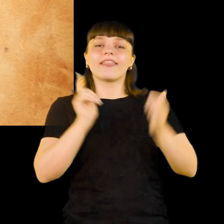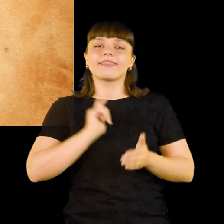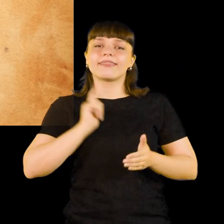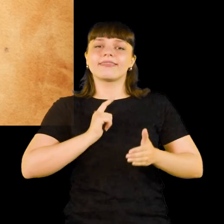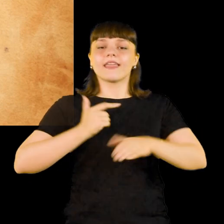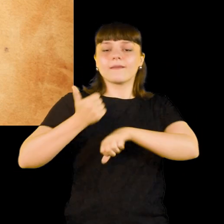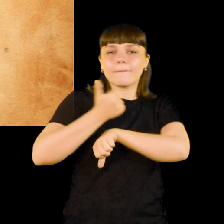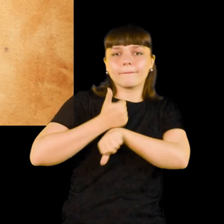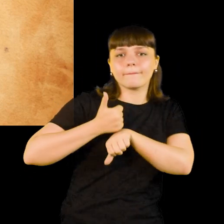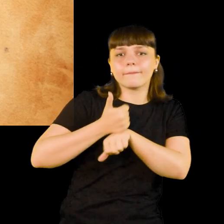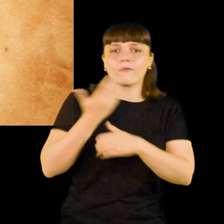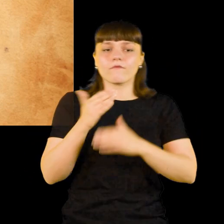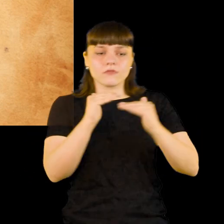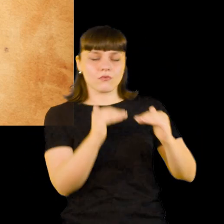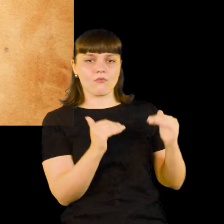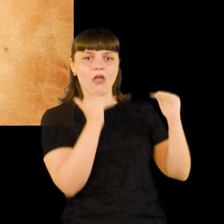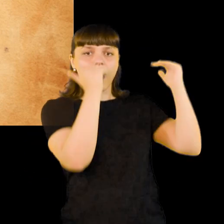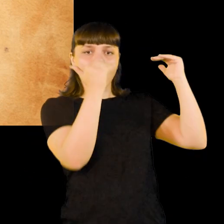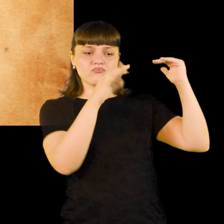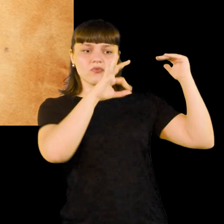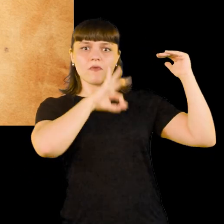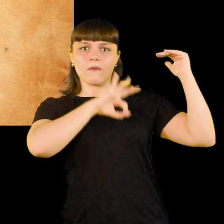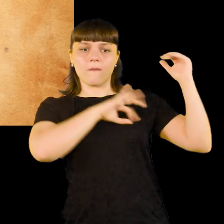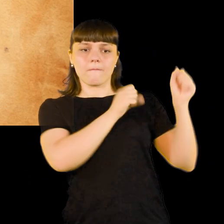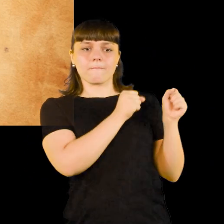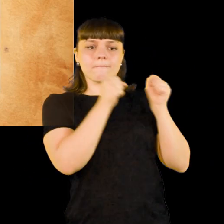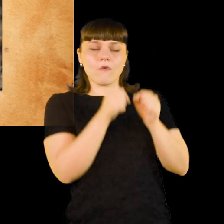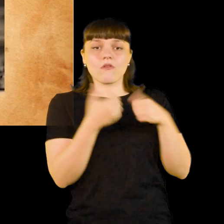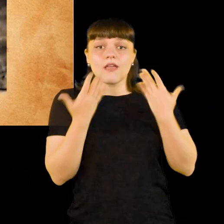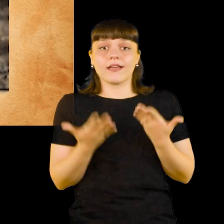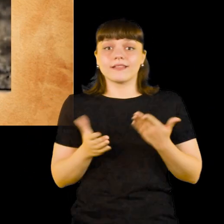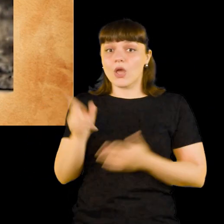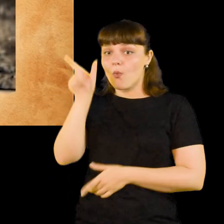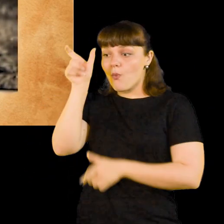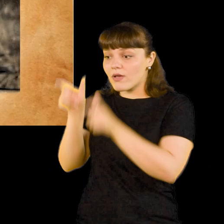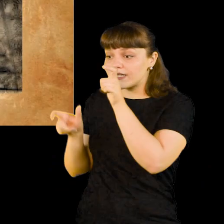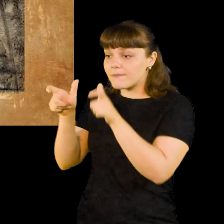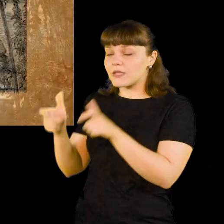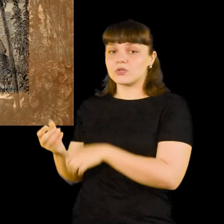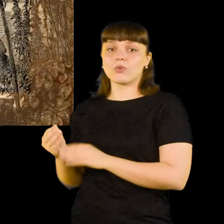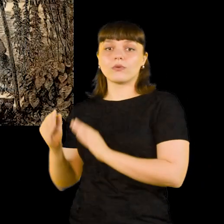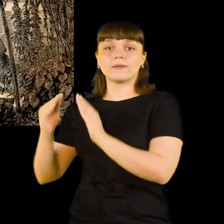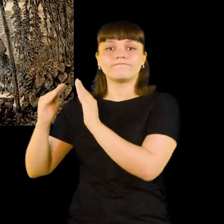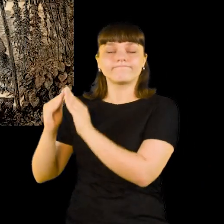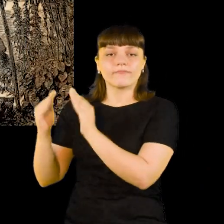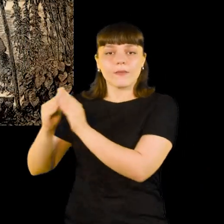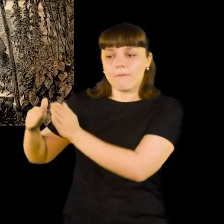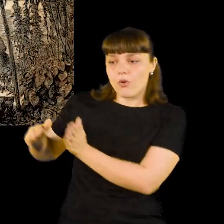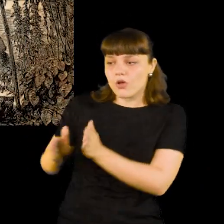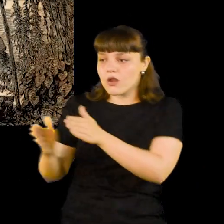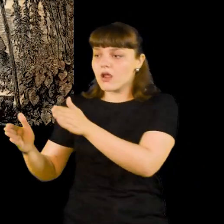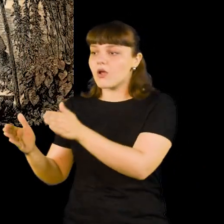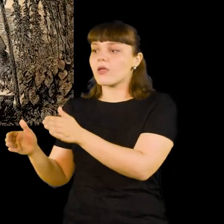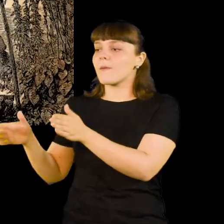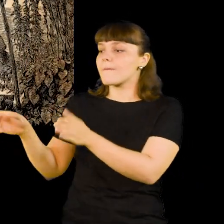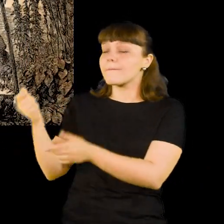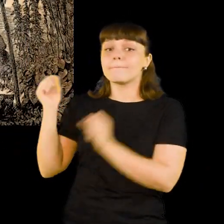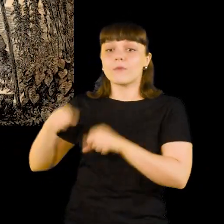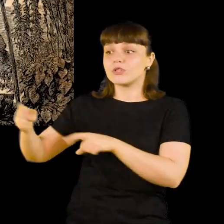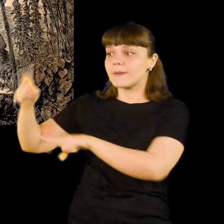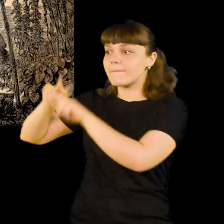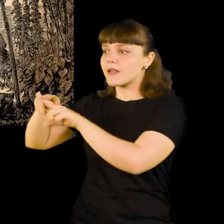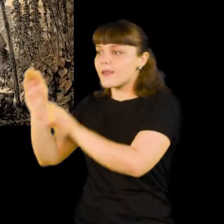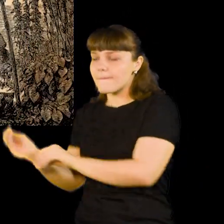ocupava cargos de poder nas delegacias e ameaçava prender quem vivia no alto dos rios Negros, Solimões e Madeira